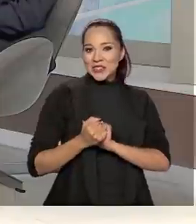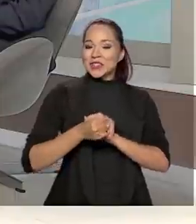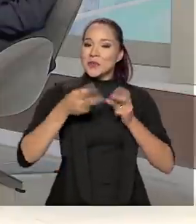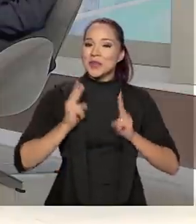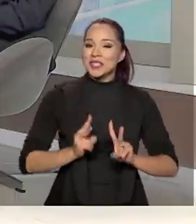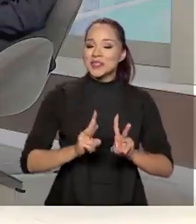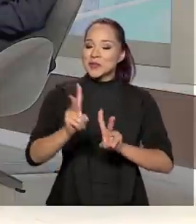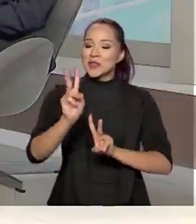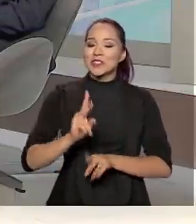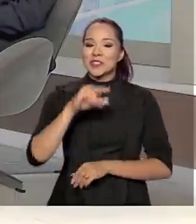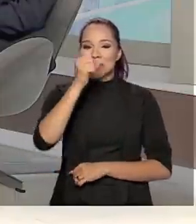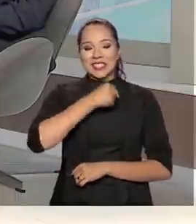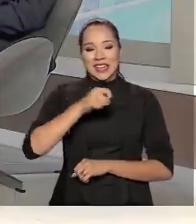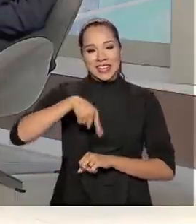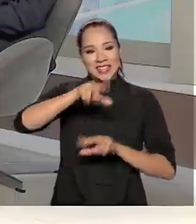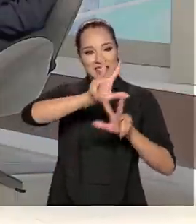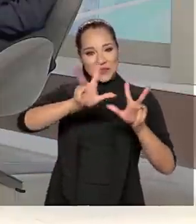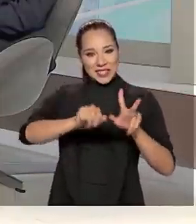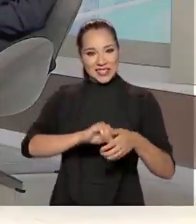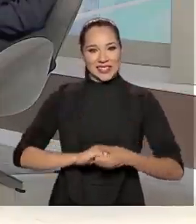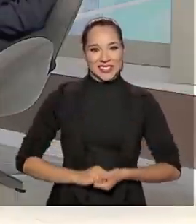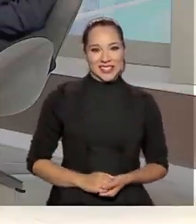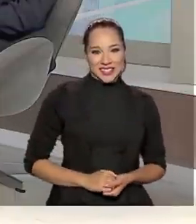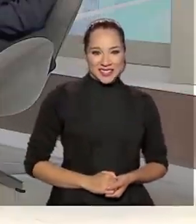Brasil continua em pauta aqui na TV Brasil.